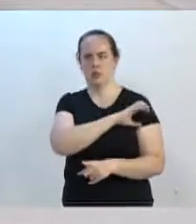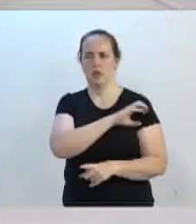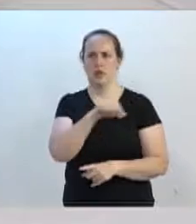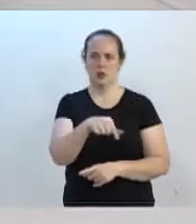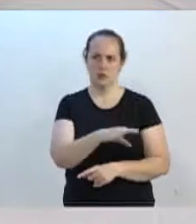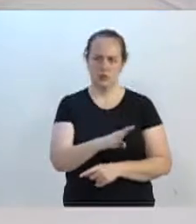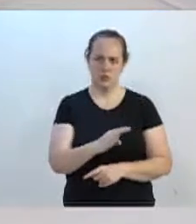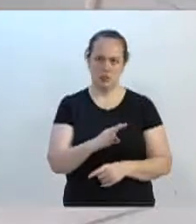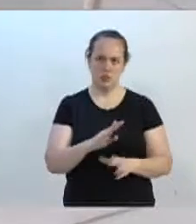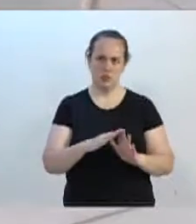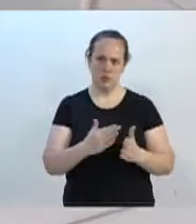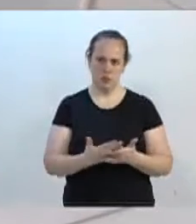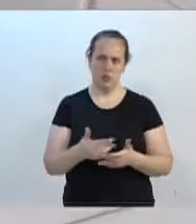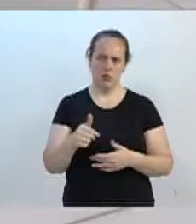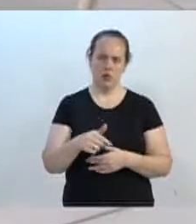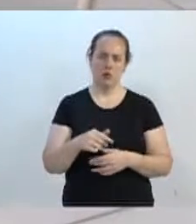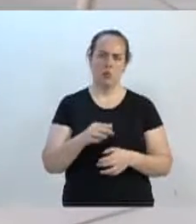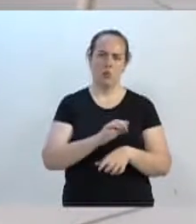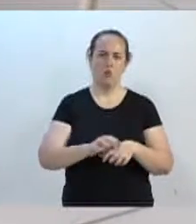com os cursos de primeiros socorros.